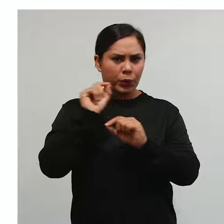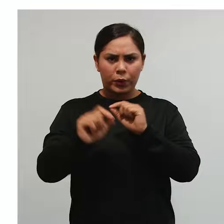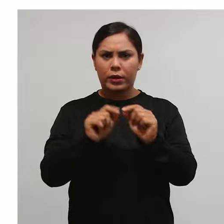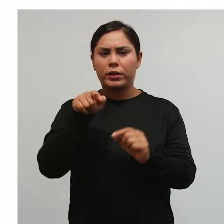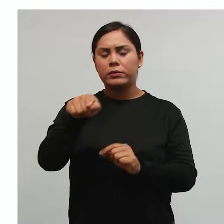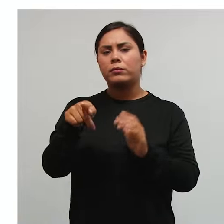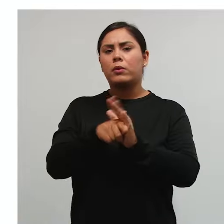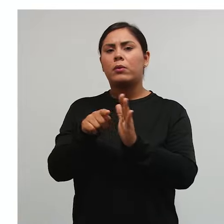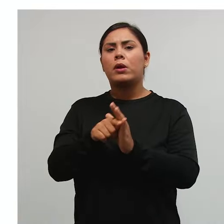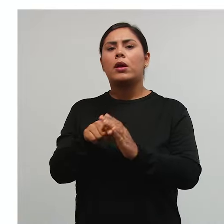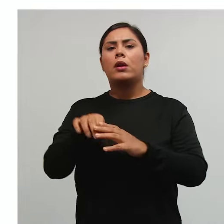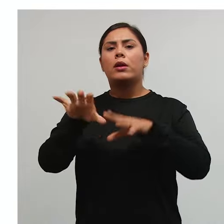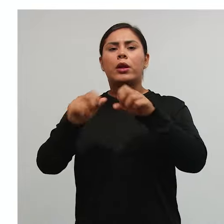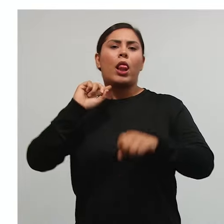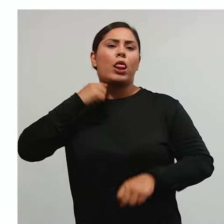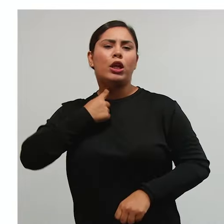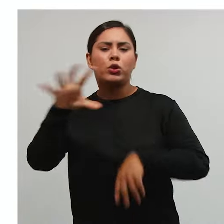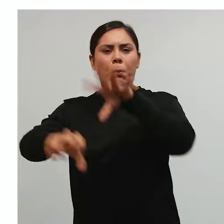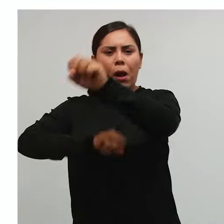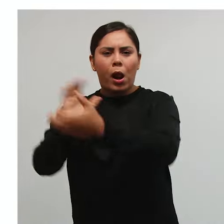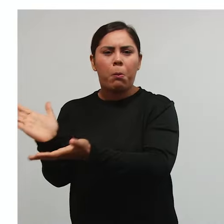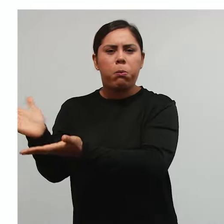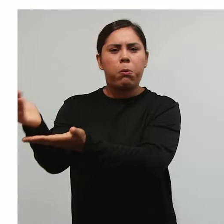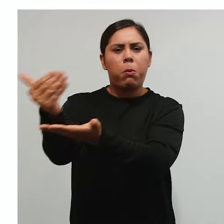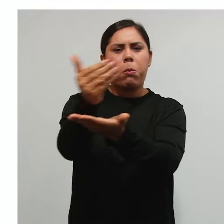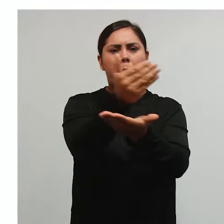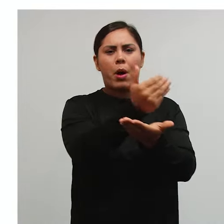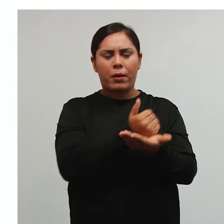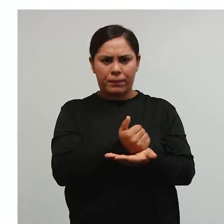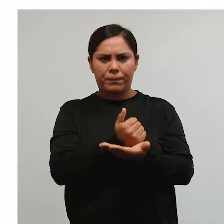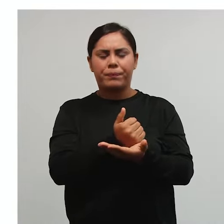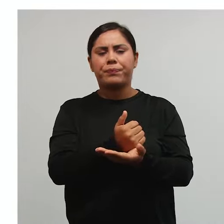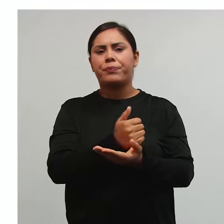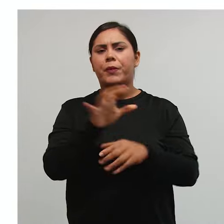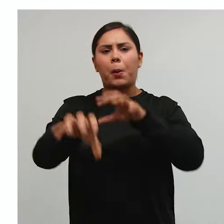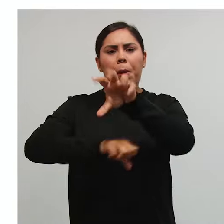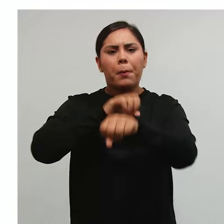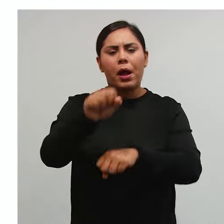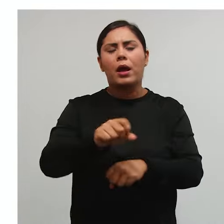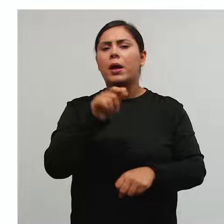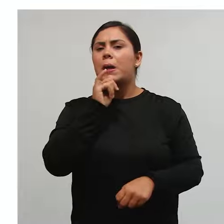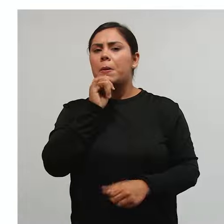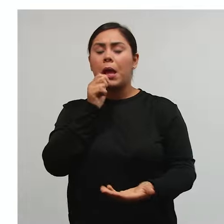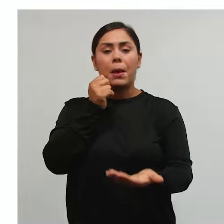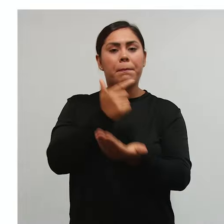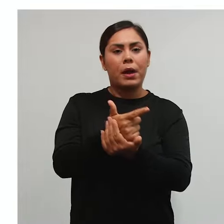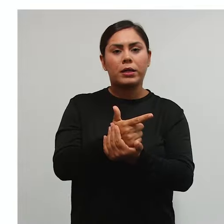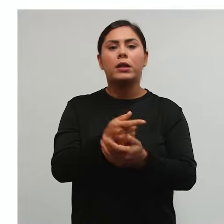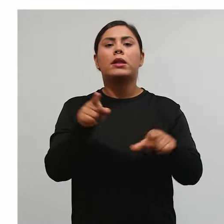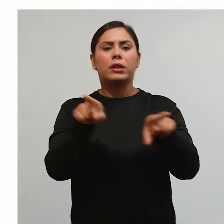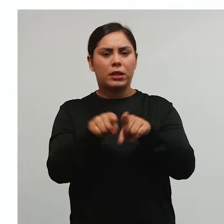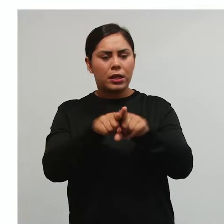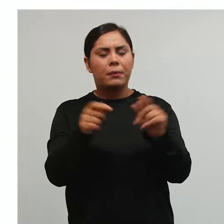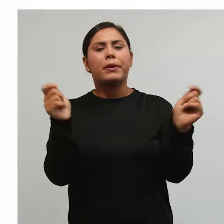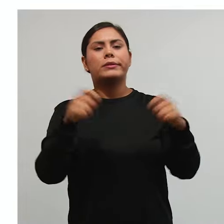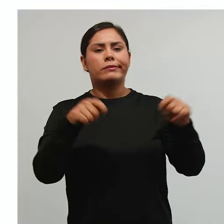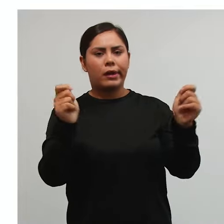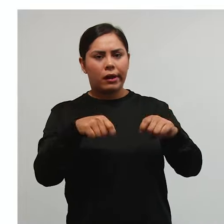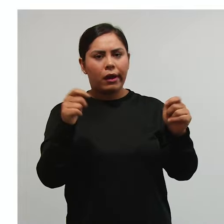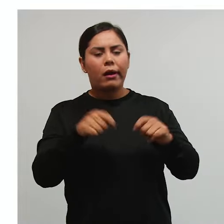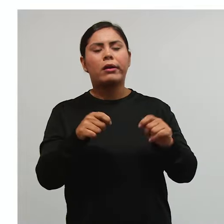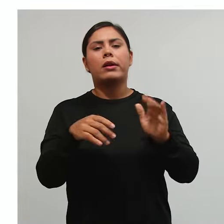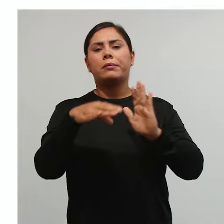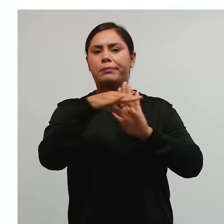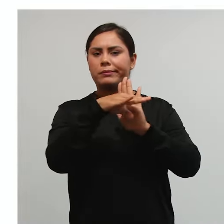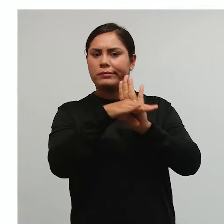coleta de lixo, tá? E aí, a taxa, ela também se sujeita aos princípios